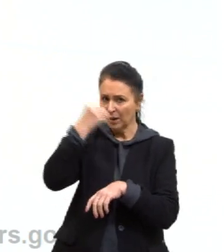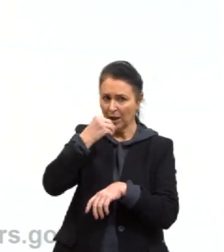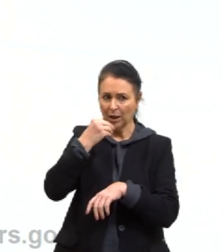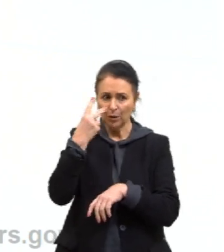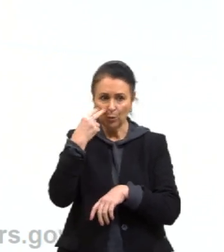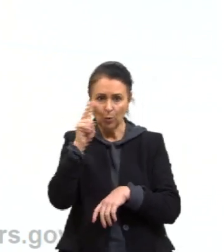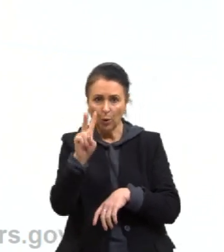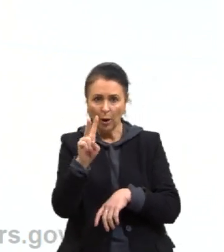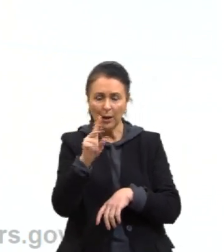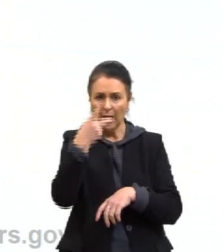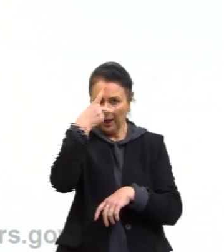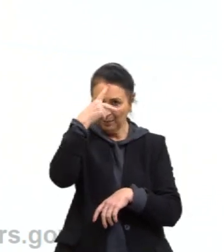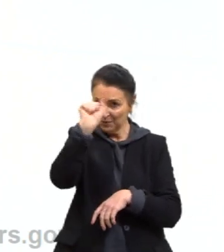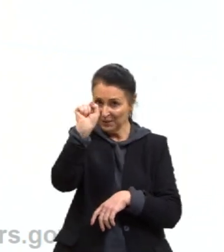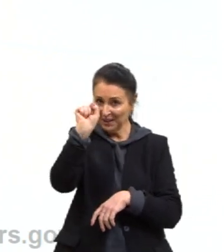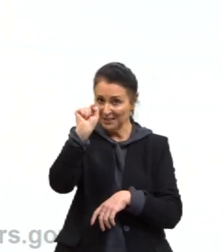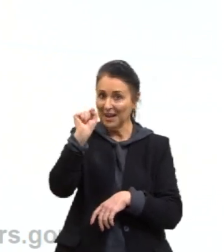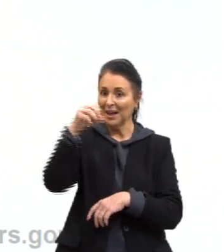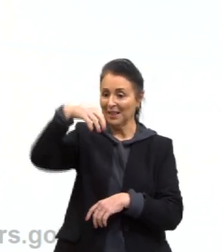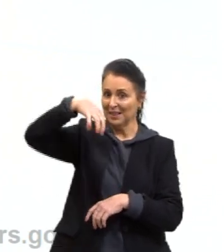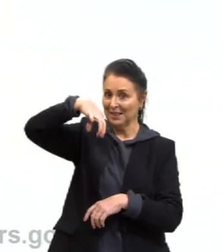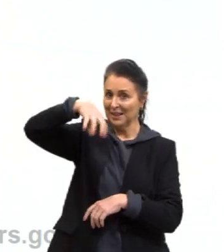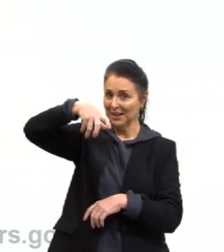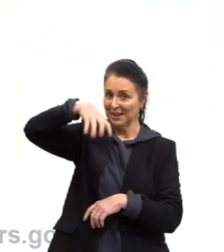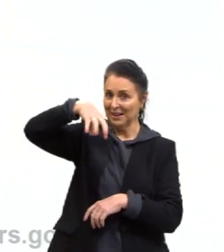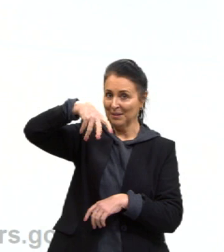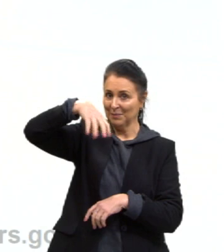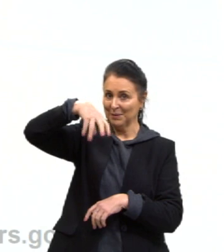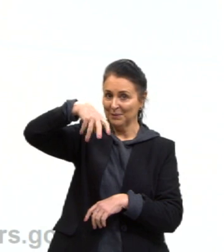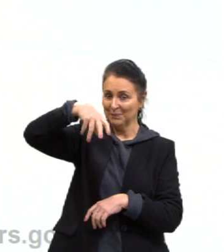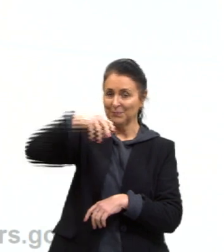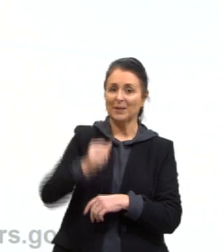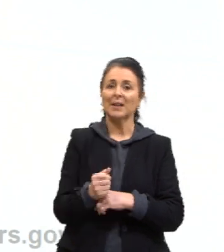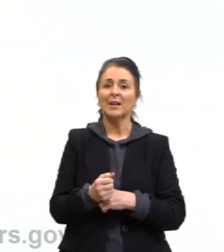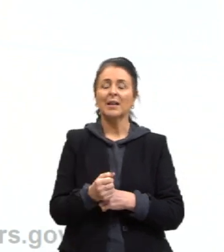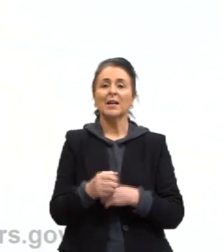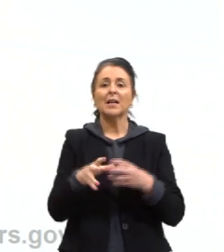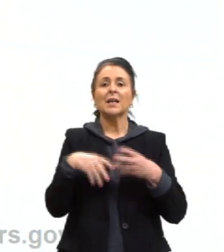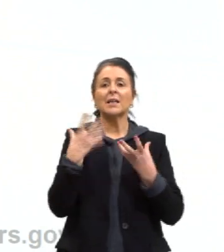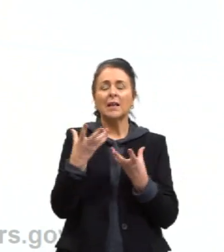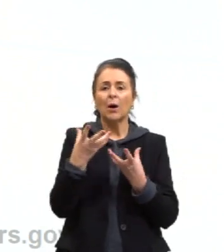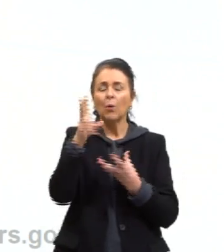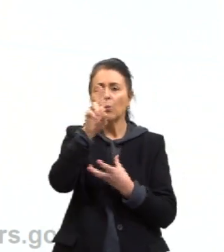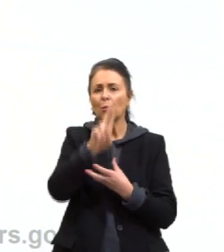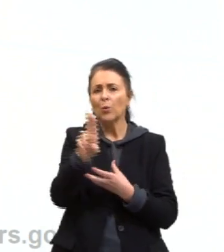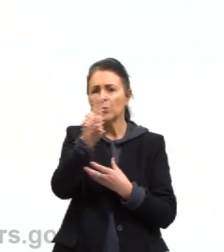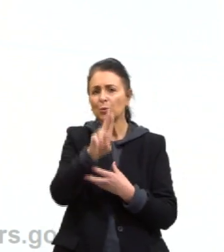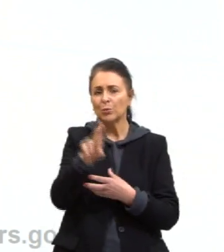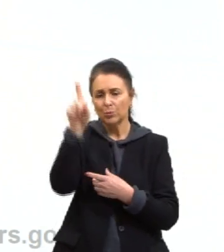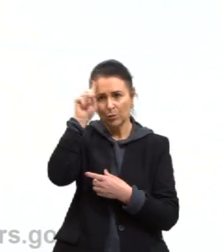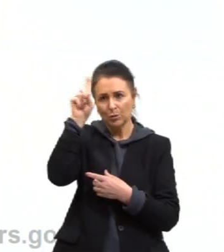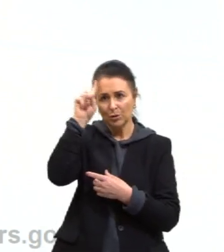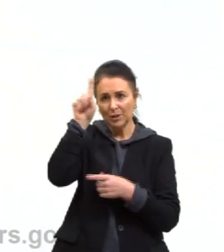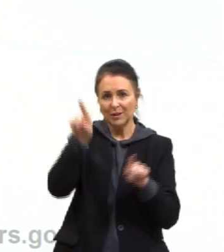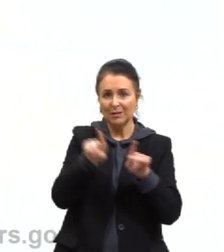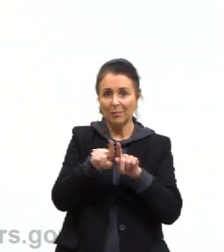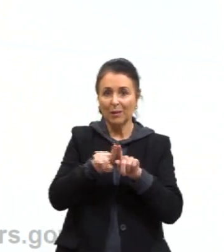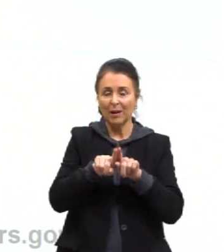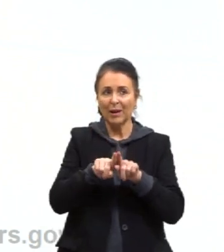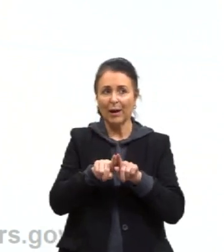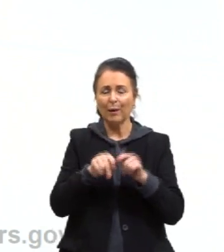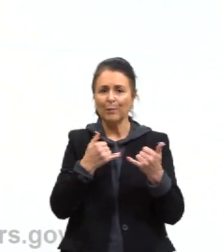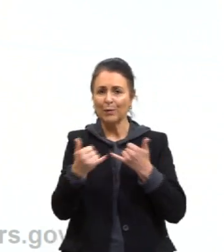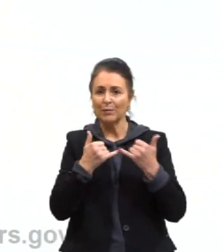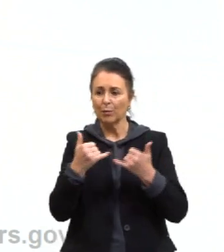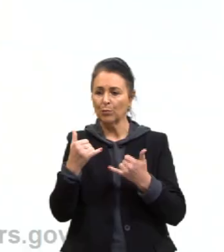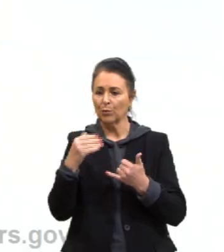dessa lâmpada. Então, outra aplicação no nosso dia a dia é, por exemplo,